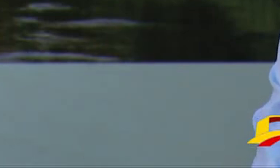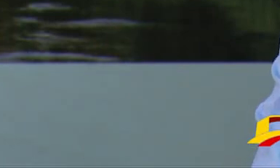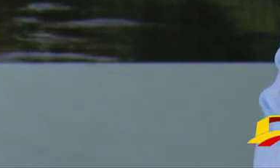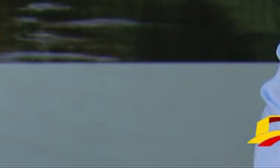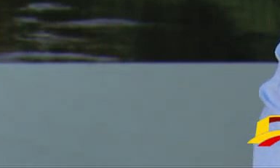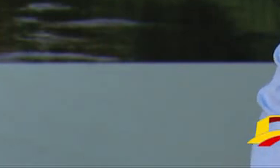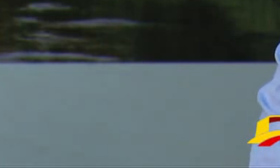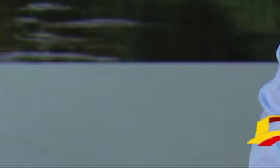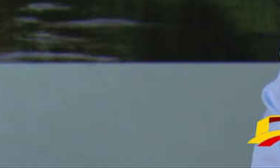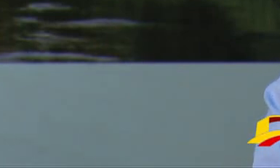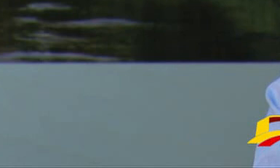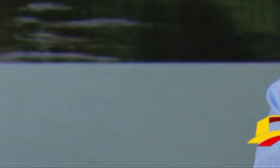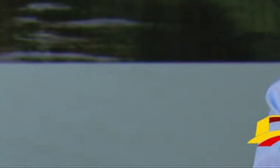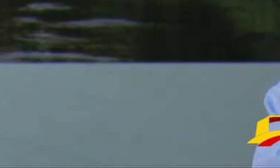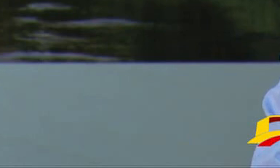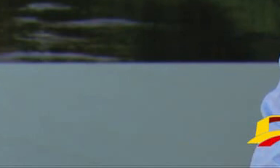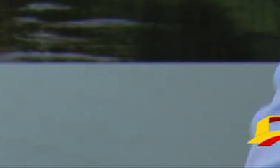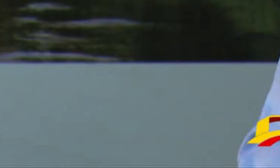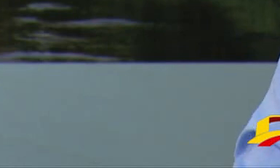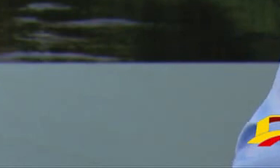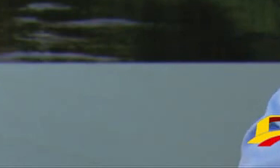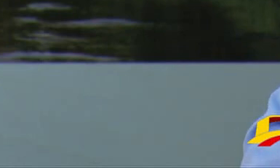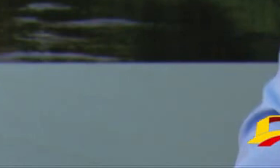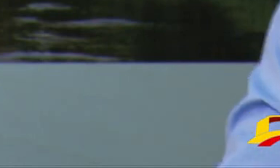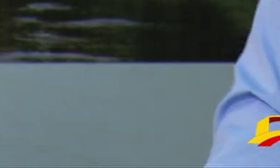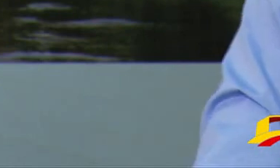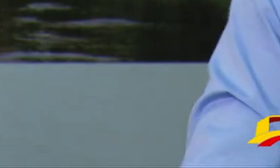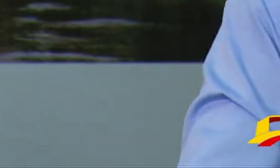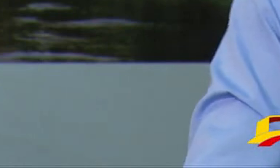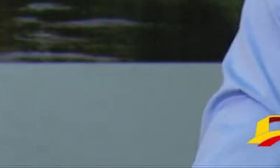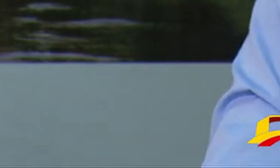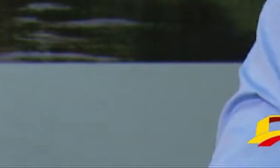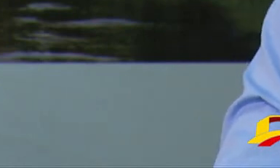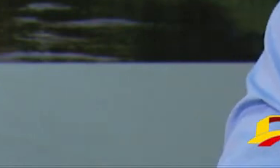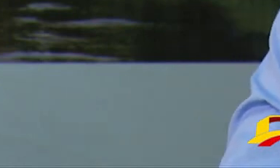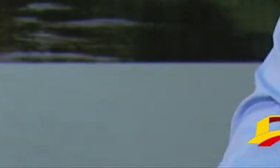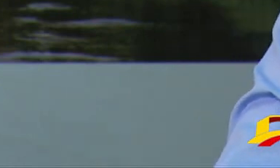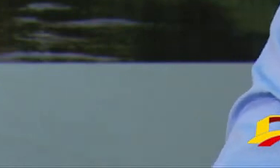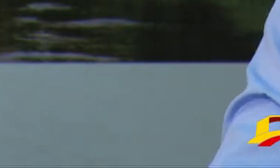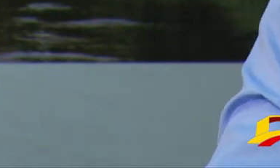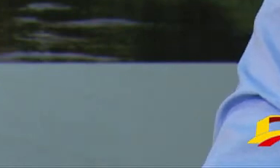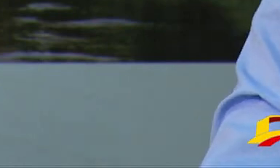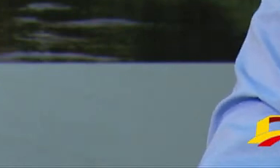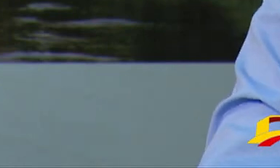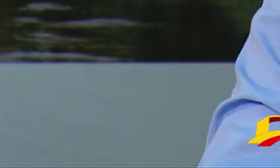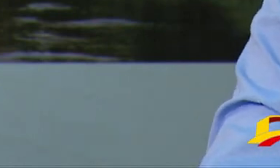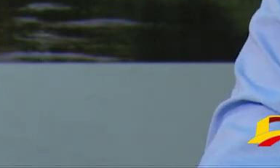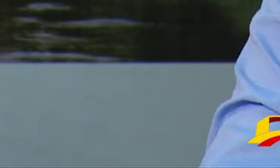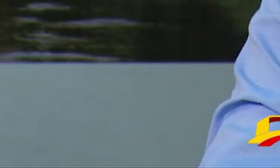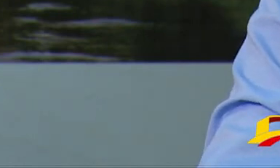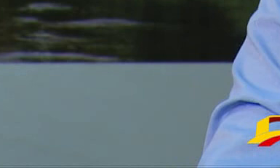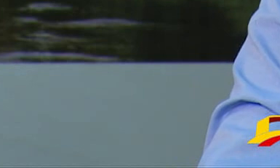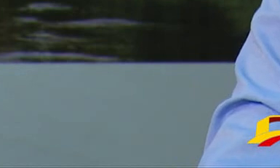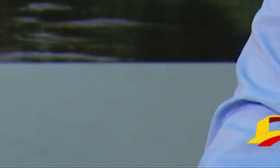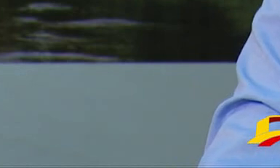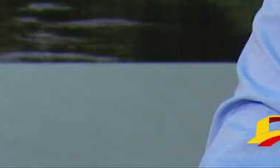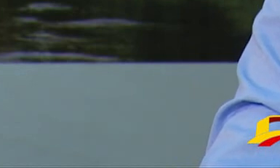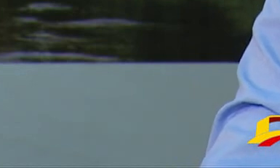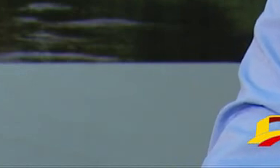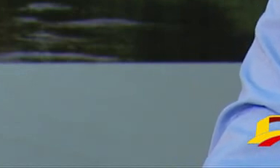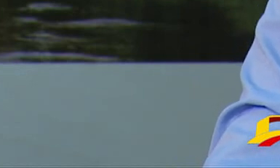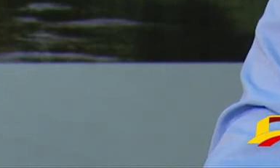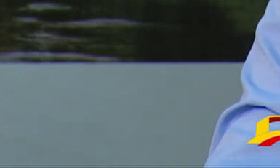Acaba Passando Voltado Em bloco Como Foi Falado Aí Mas A Importância Desse Debate Hoje A Gente Estava Pensando